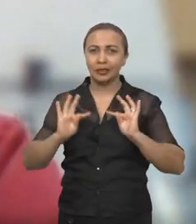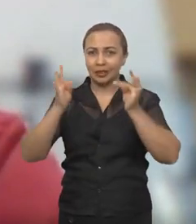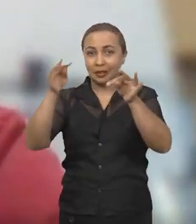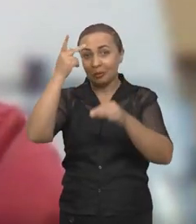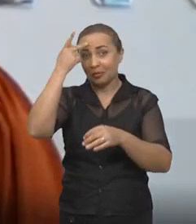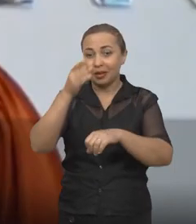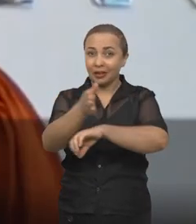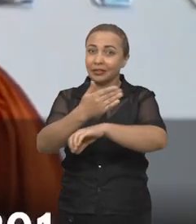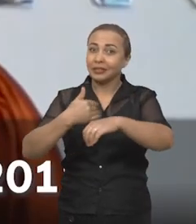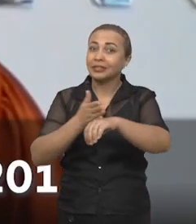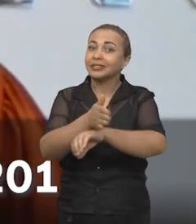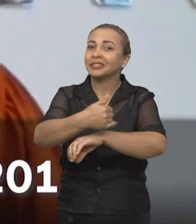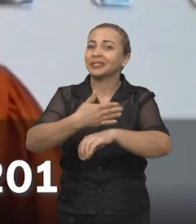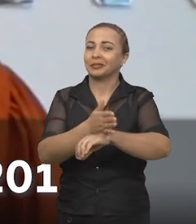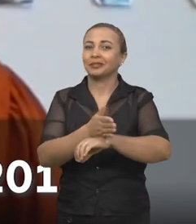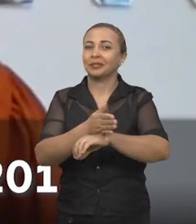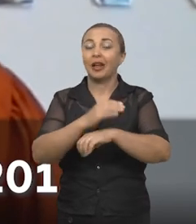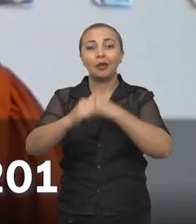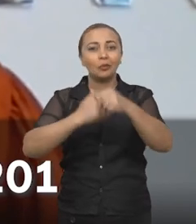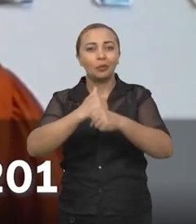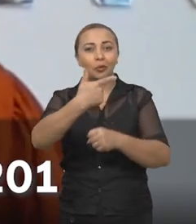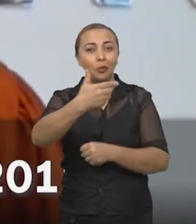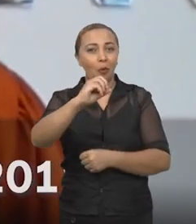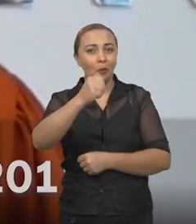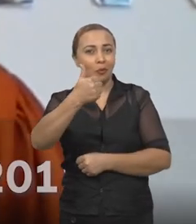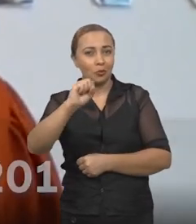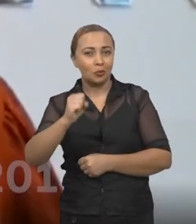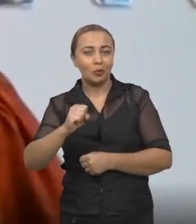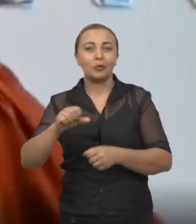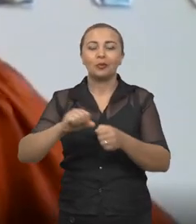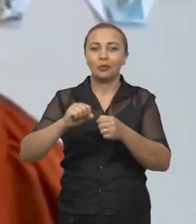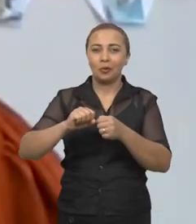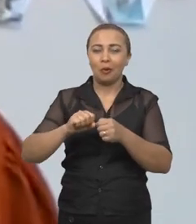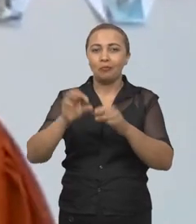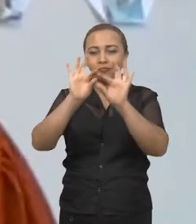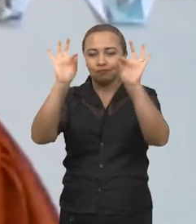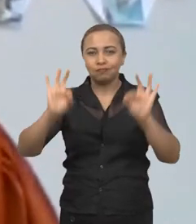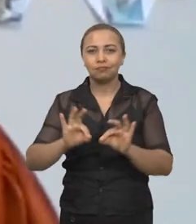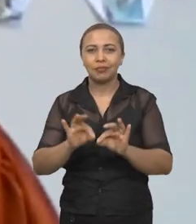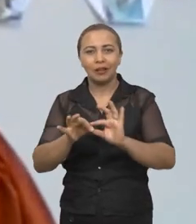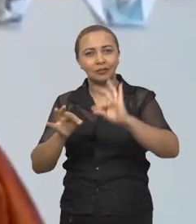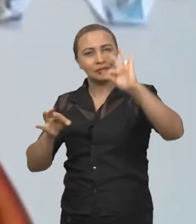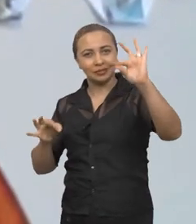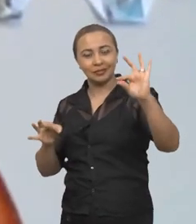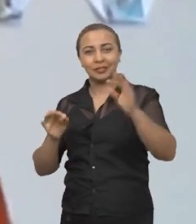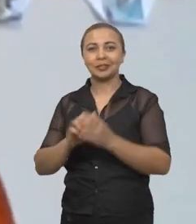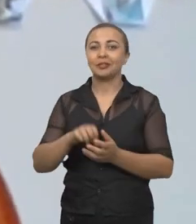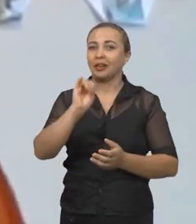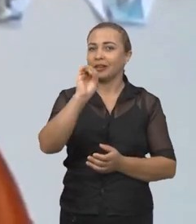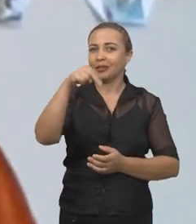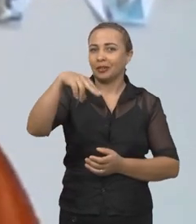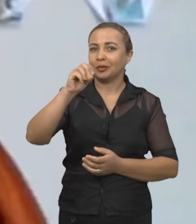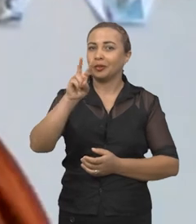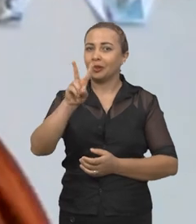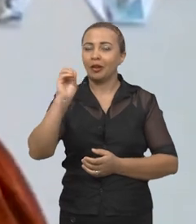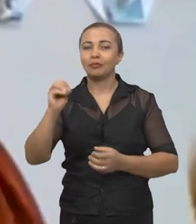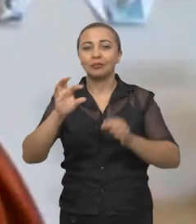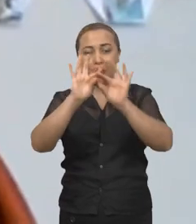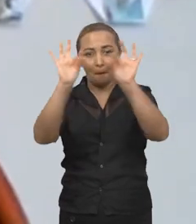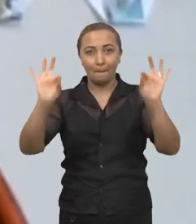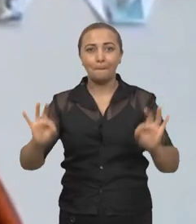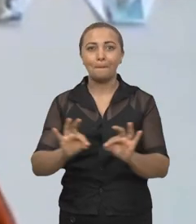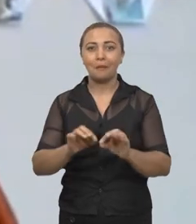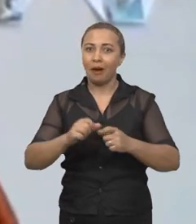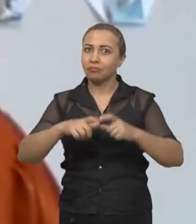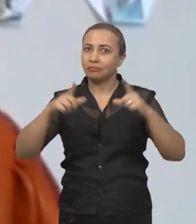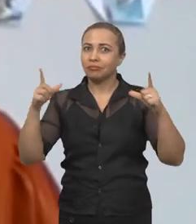acessibilidade. Em 2018, a gente formalizou como projeto de extensão. Esse projeto de extensão faz parte do Programa Inove, que é um programa maior,